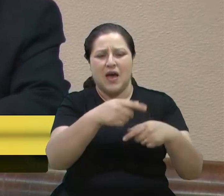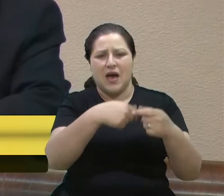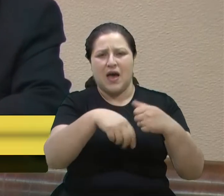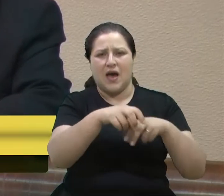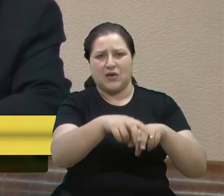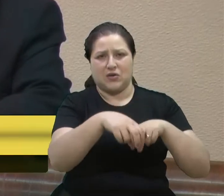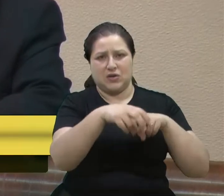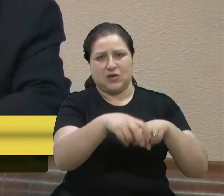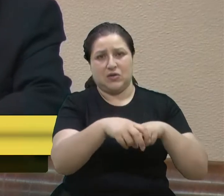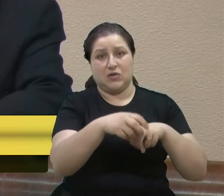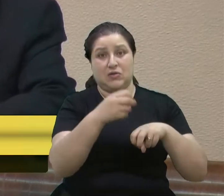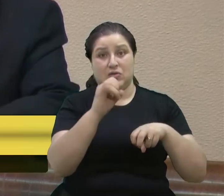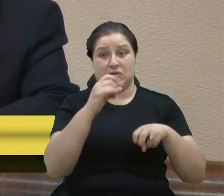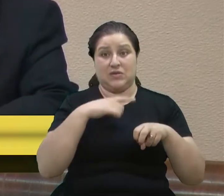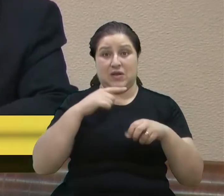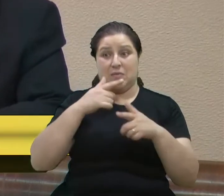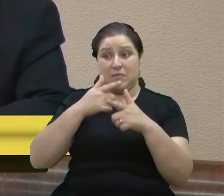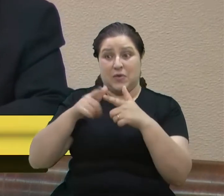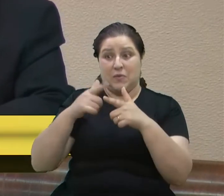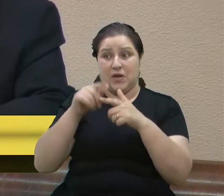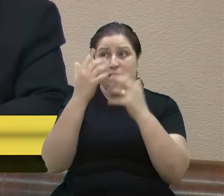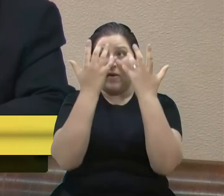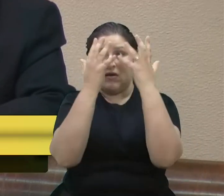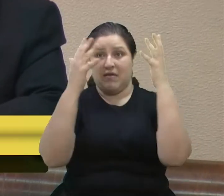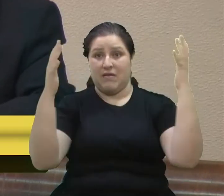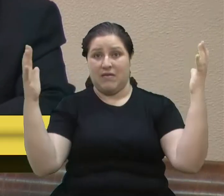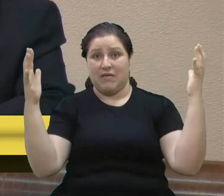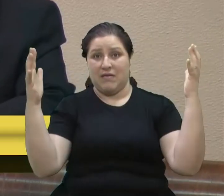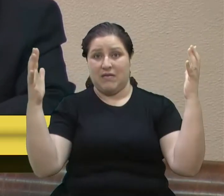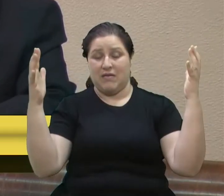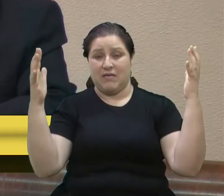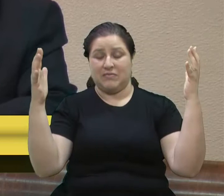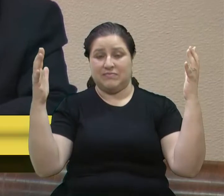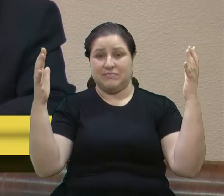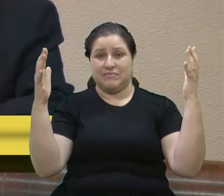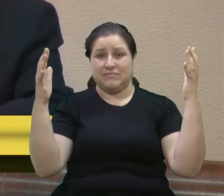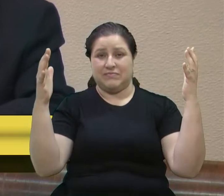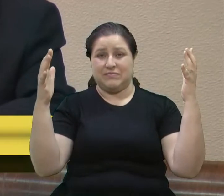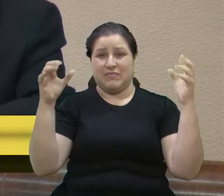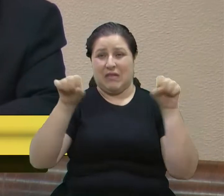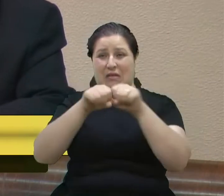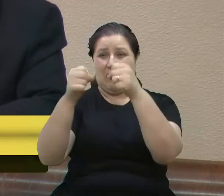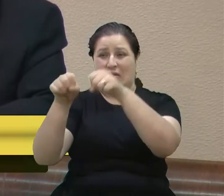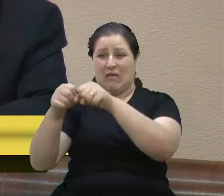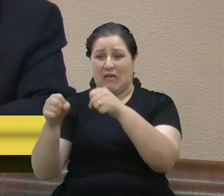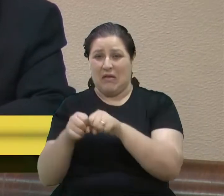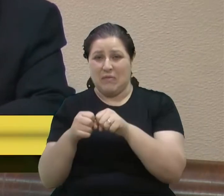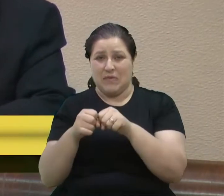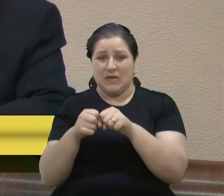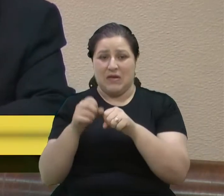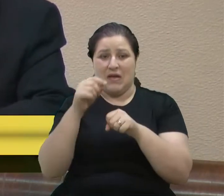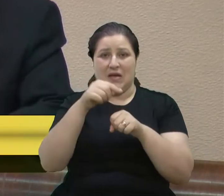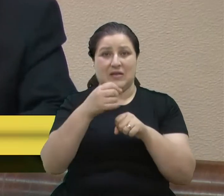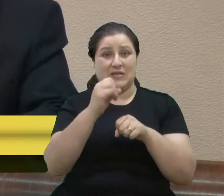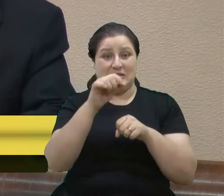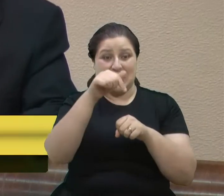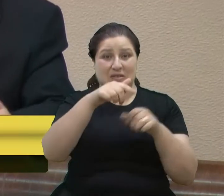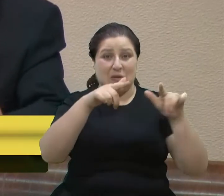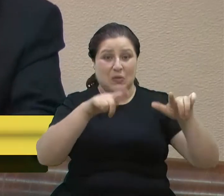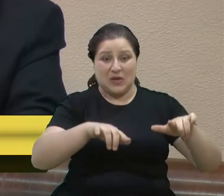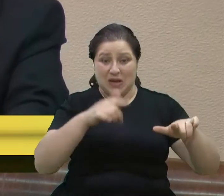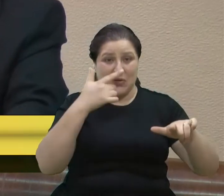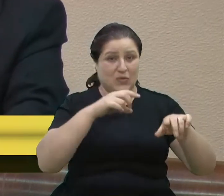de que inviabilize a prática agrícola nessa área devastada, porque